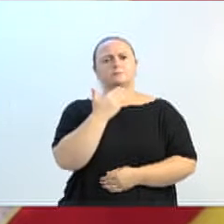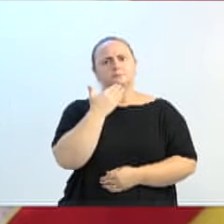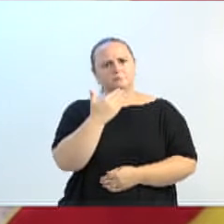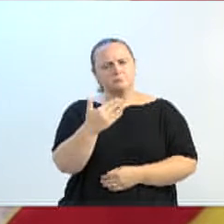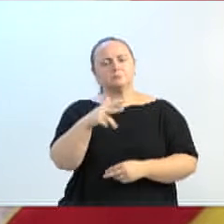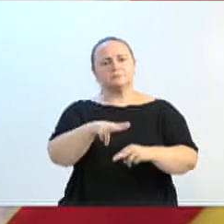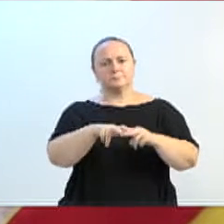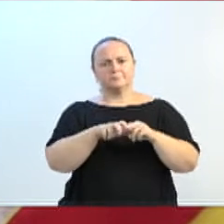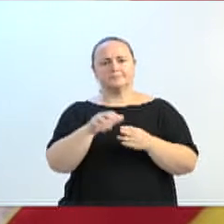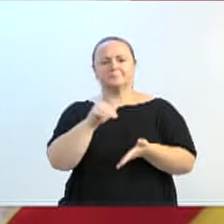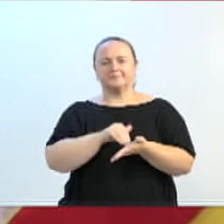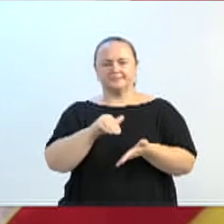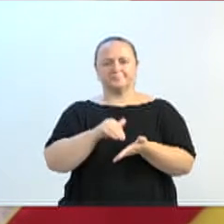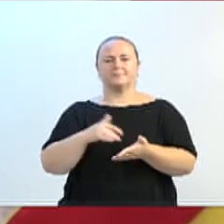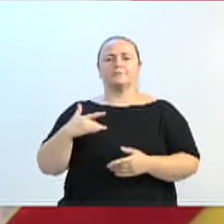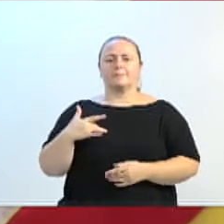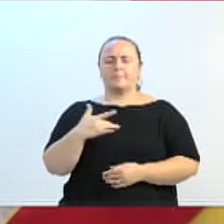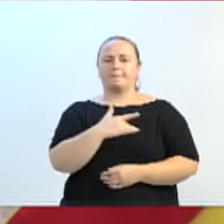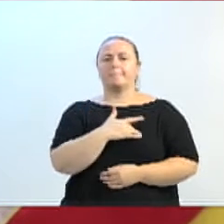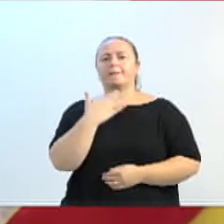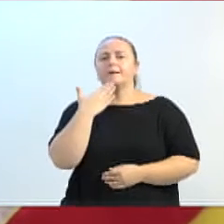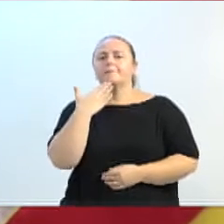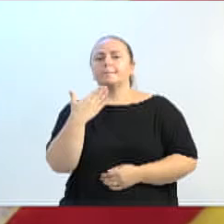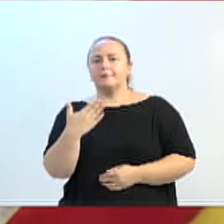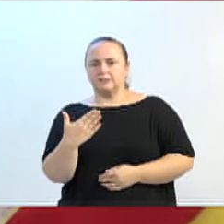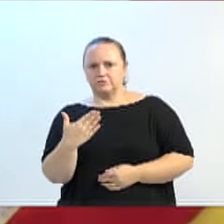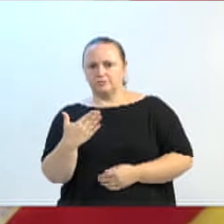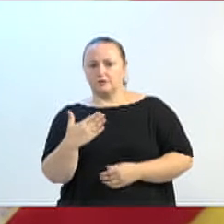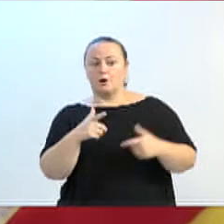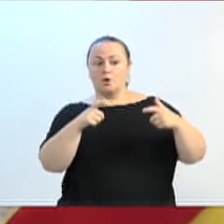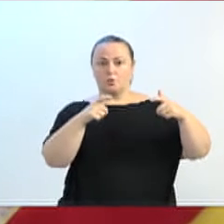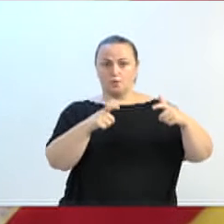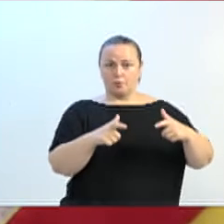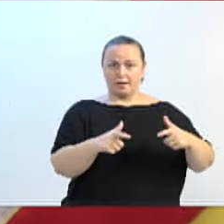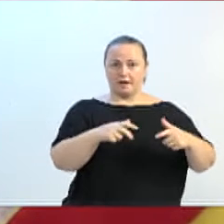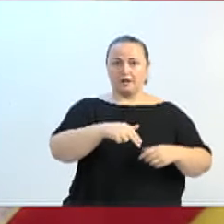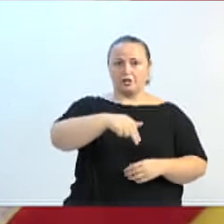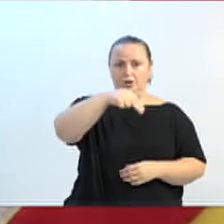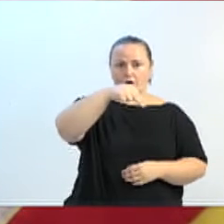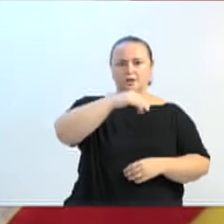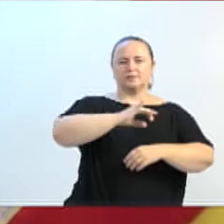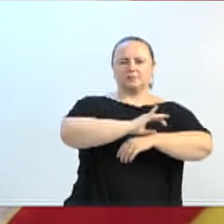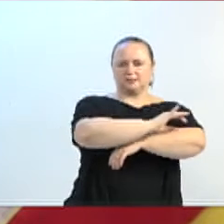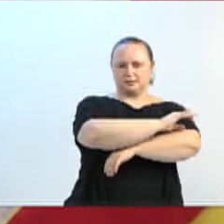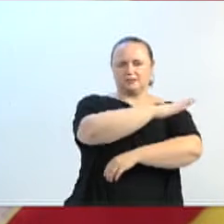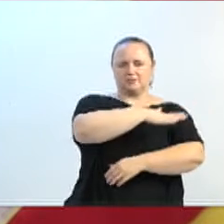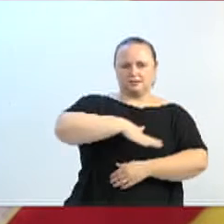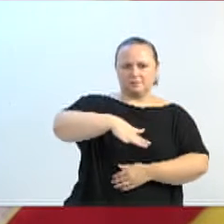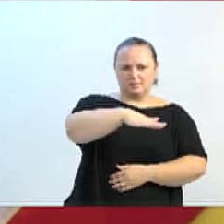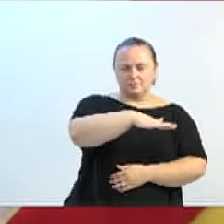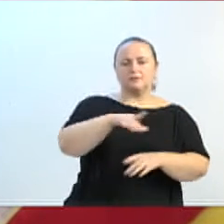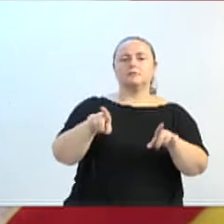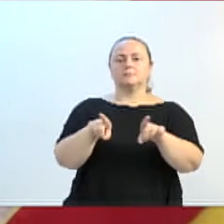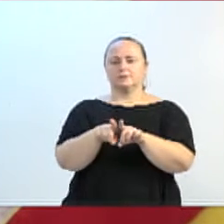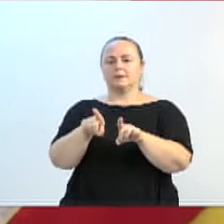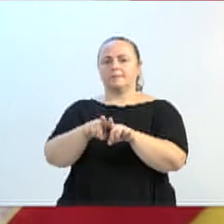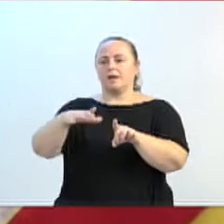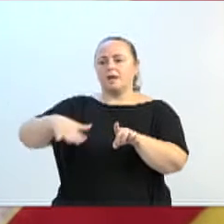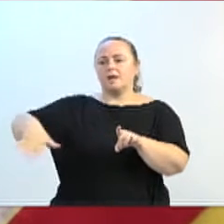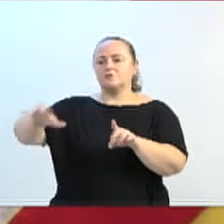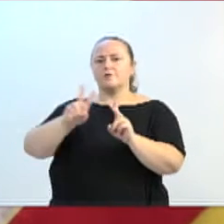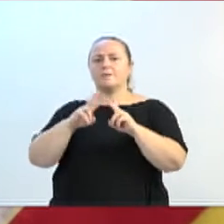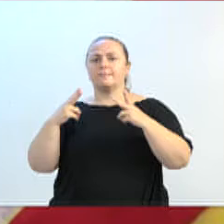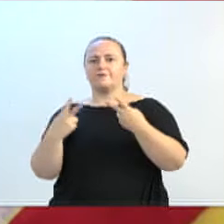secretário Winneton, nós solicitamos, além dessa base para a região da Itopava Central, também para a região